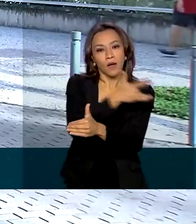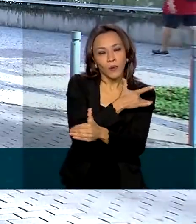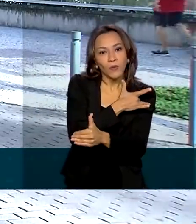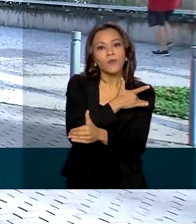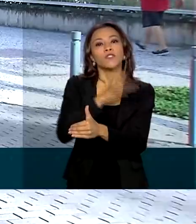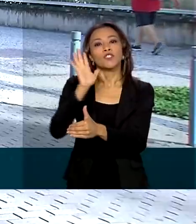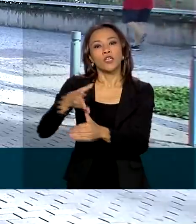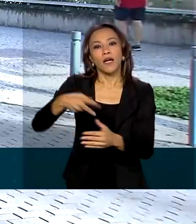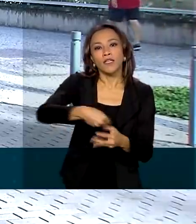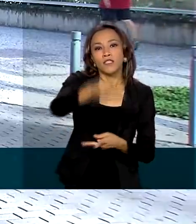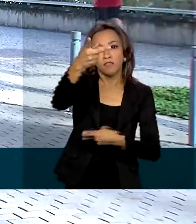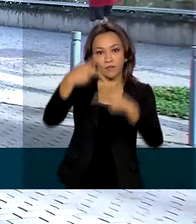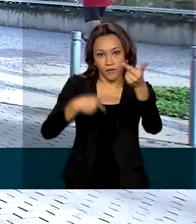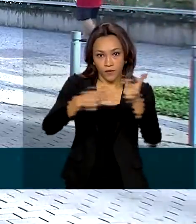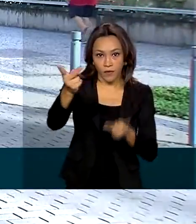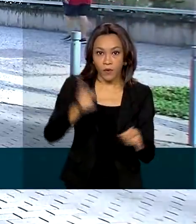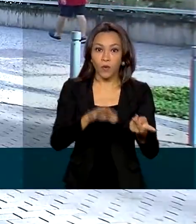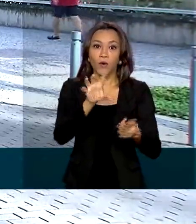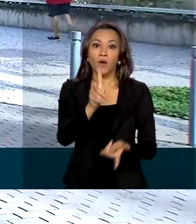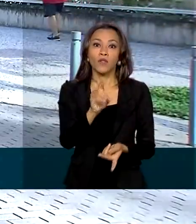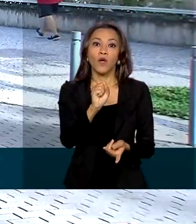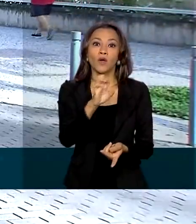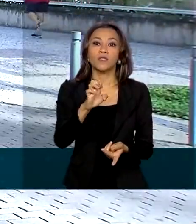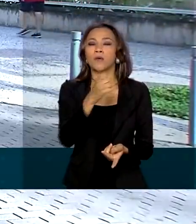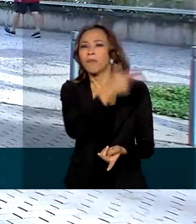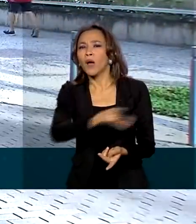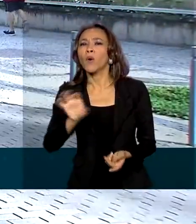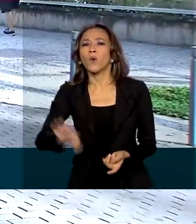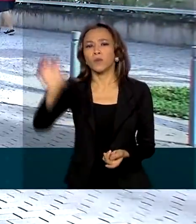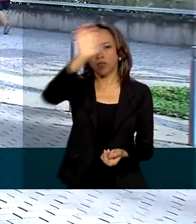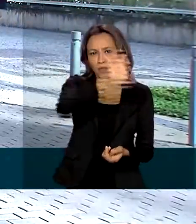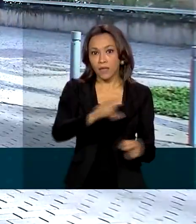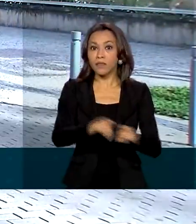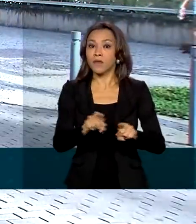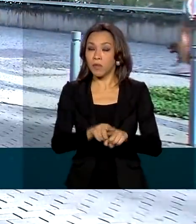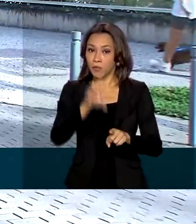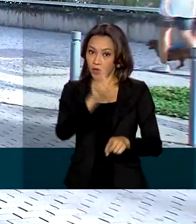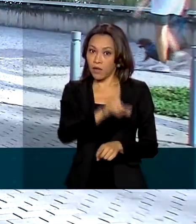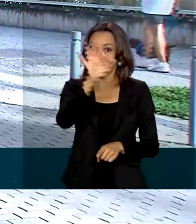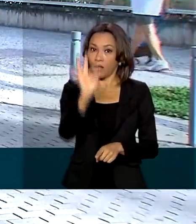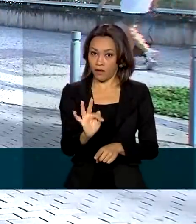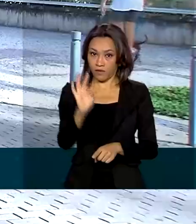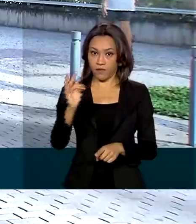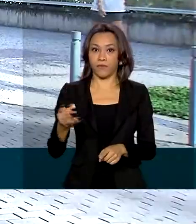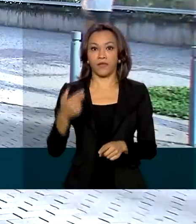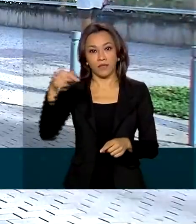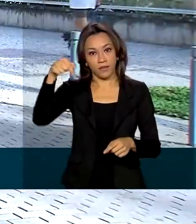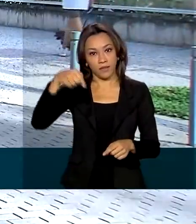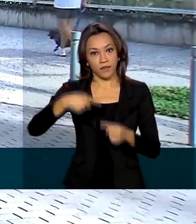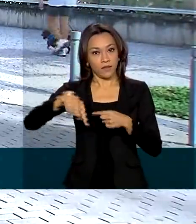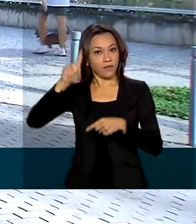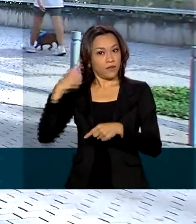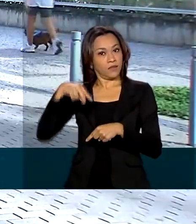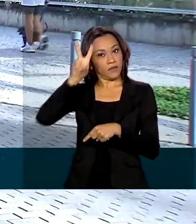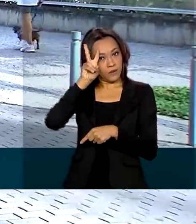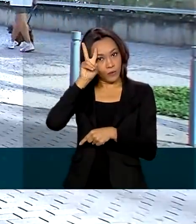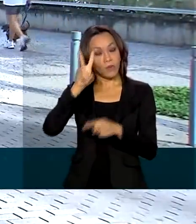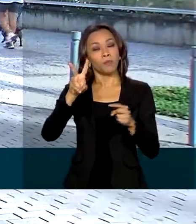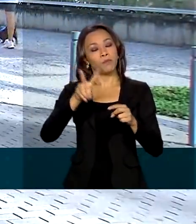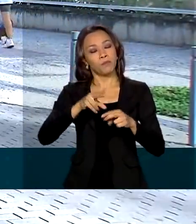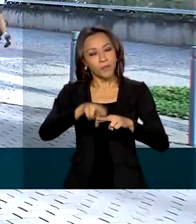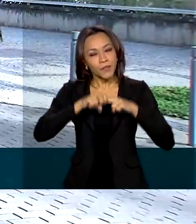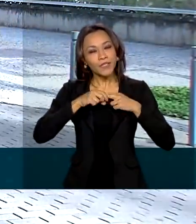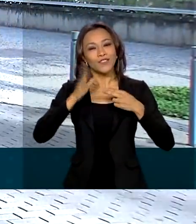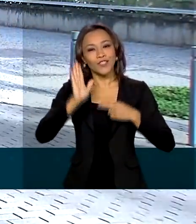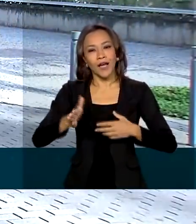imunizante do Instituto Butantan para outros estados e o Distrito Federal nesta segunda-feira. Com isso, foi dada a largada